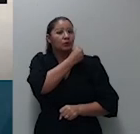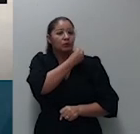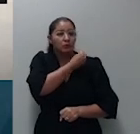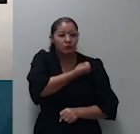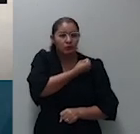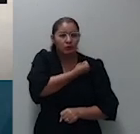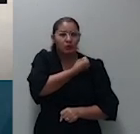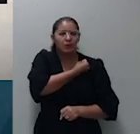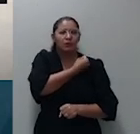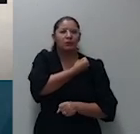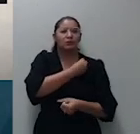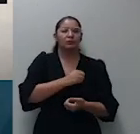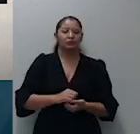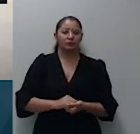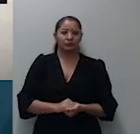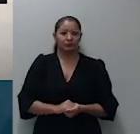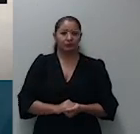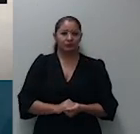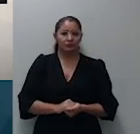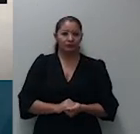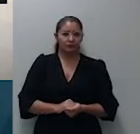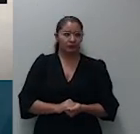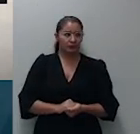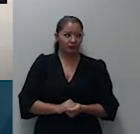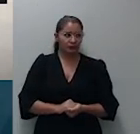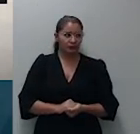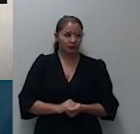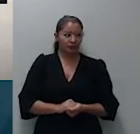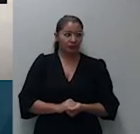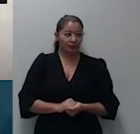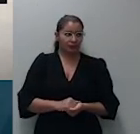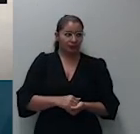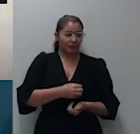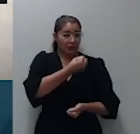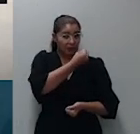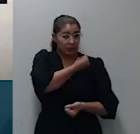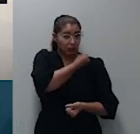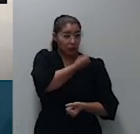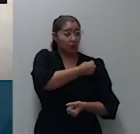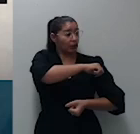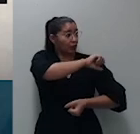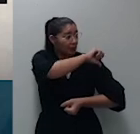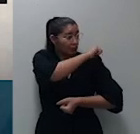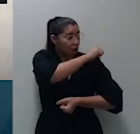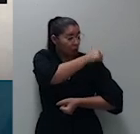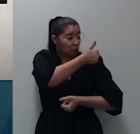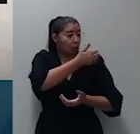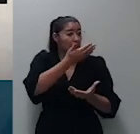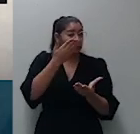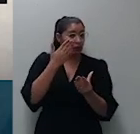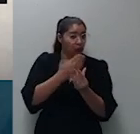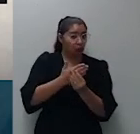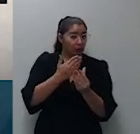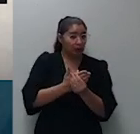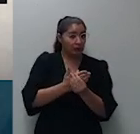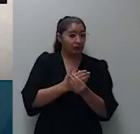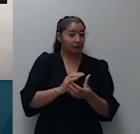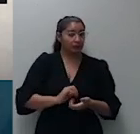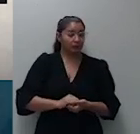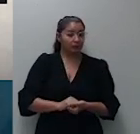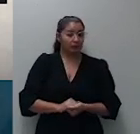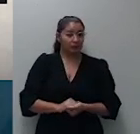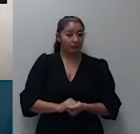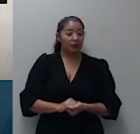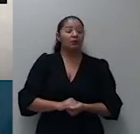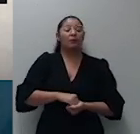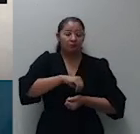1.844.668 Rio de Janeiro 1.767.469 São